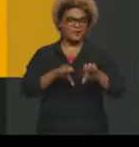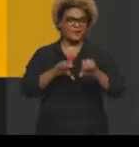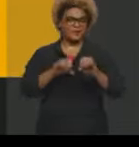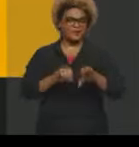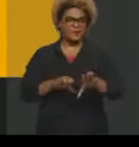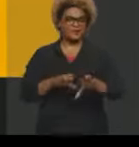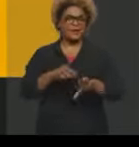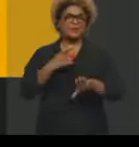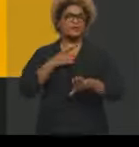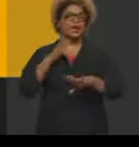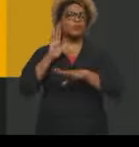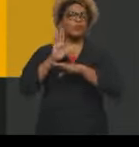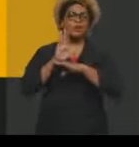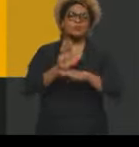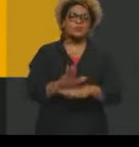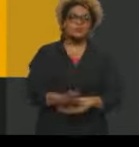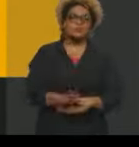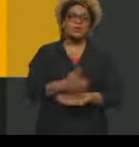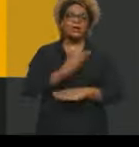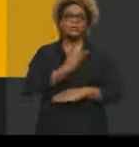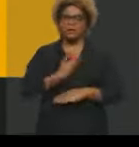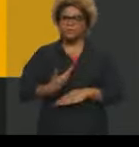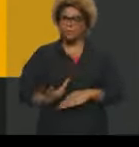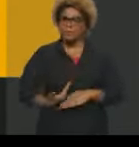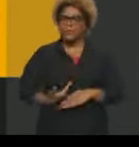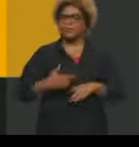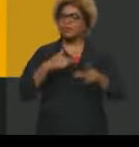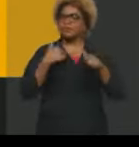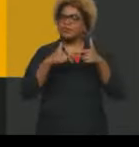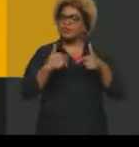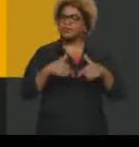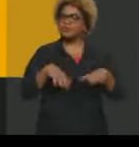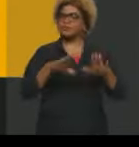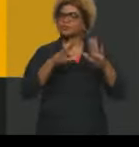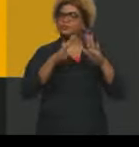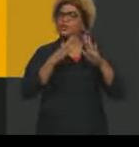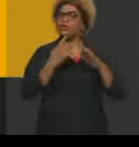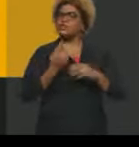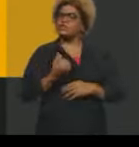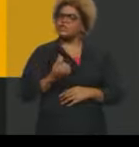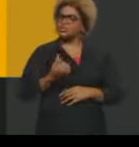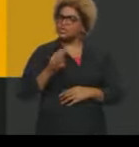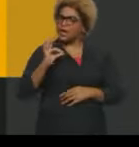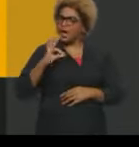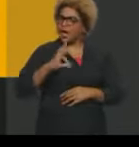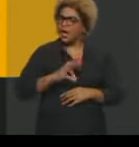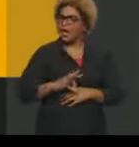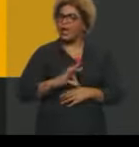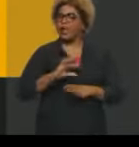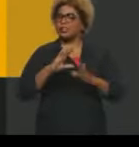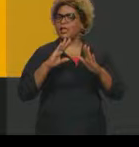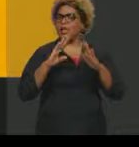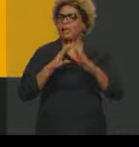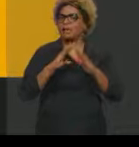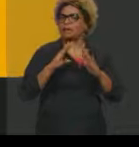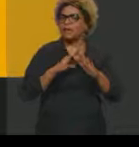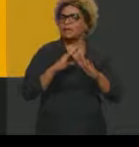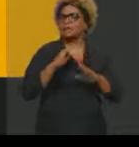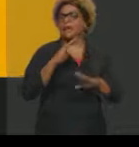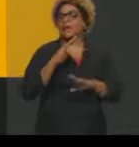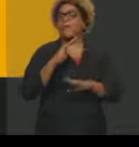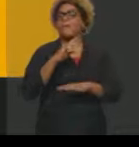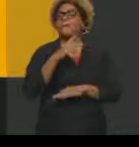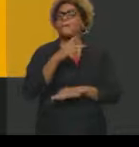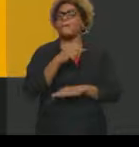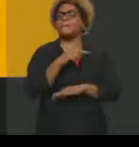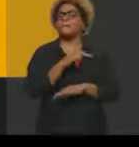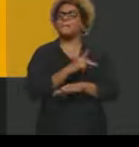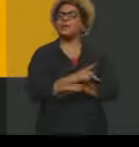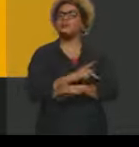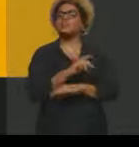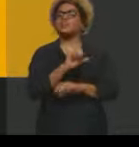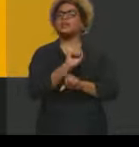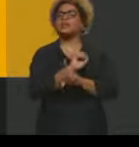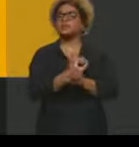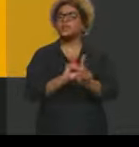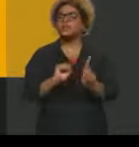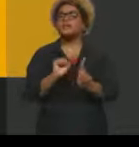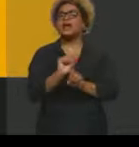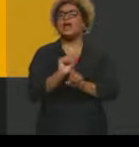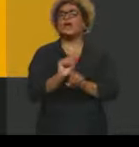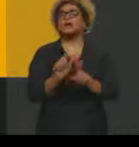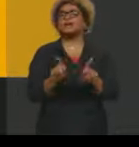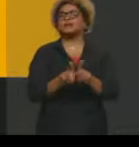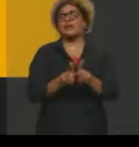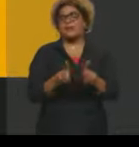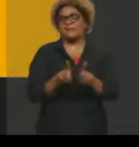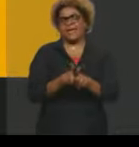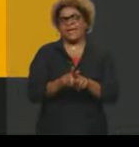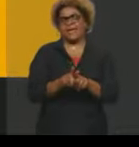públicos, né, serviços de renda, de habitação, de previdência social. E aí a gente tem outros países que vão incorporando essa prática.